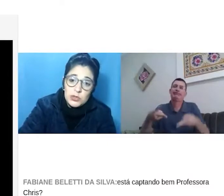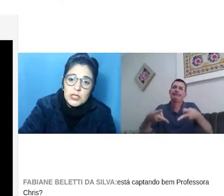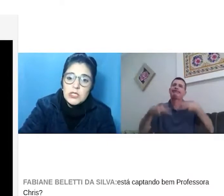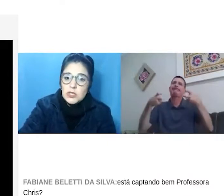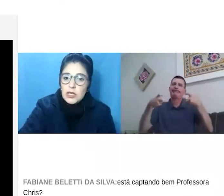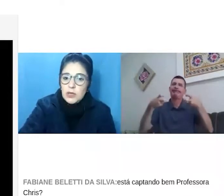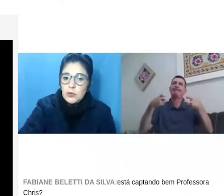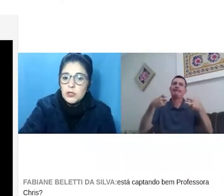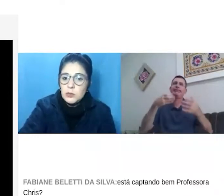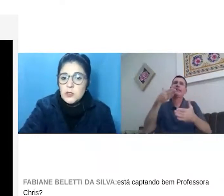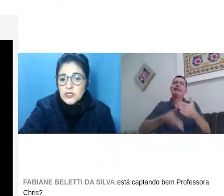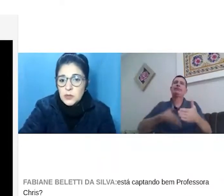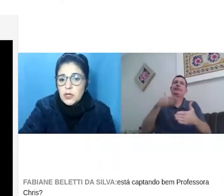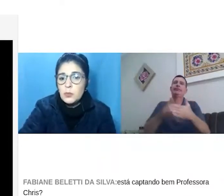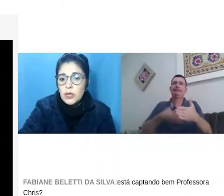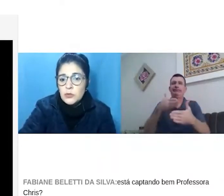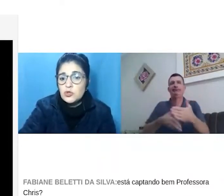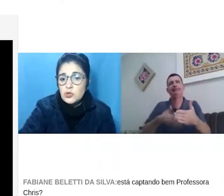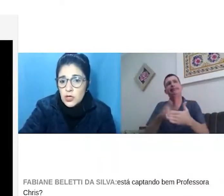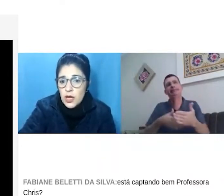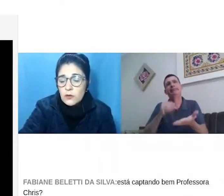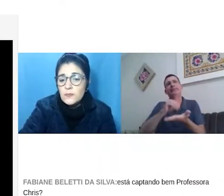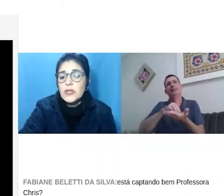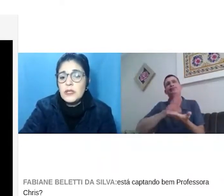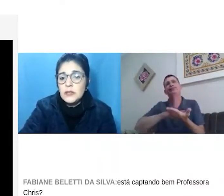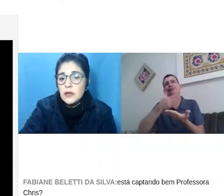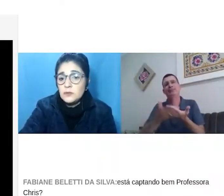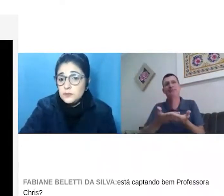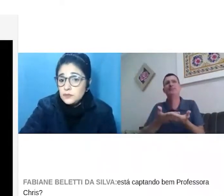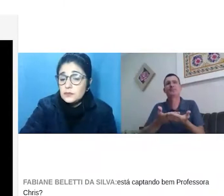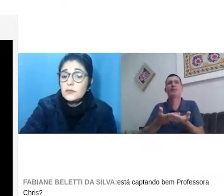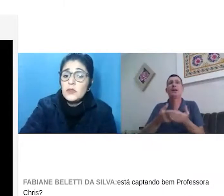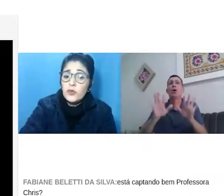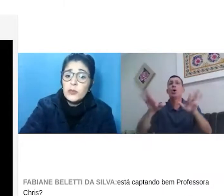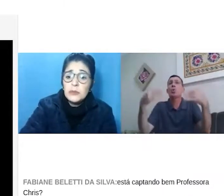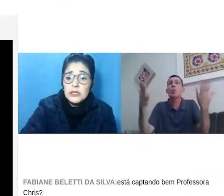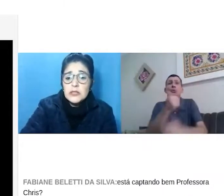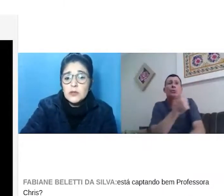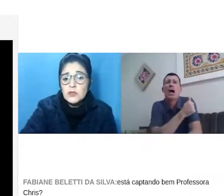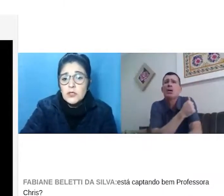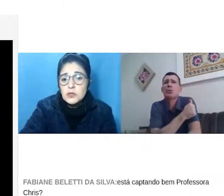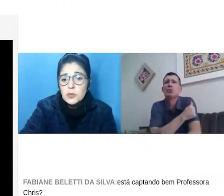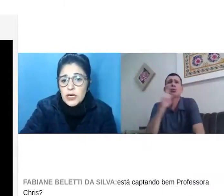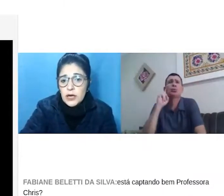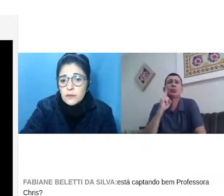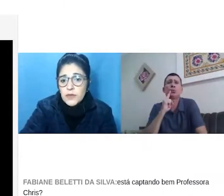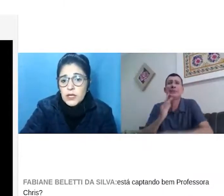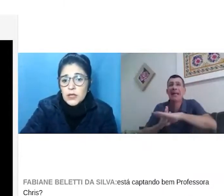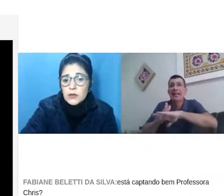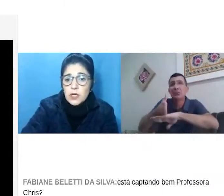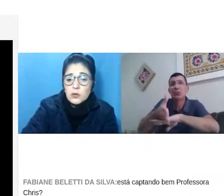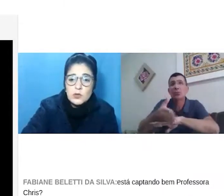Foi muito triste naquele momento. Mas eu percebi que é um problema institucional. Então, foi uma limitação que eu tive que superar.